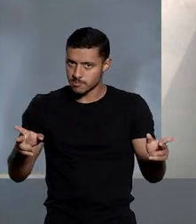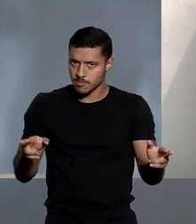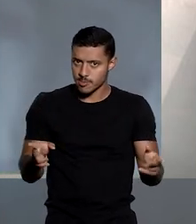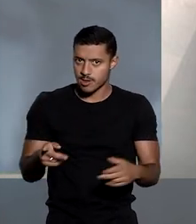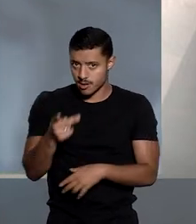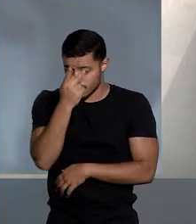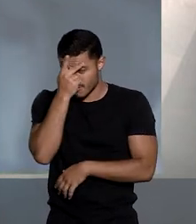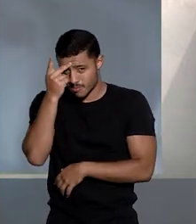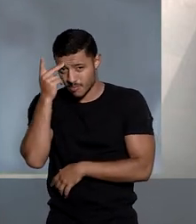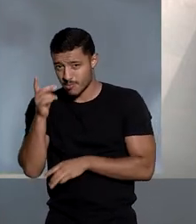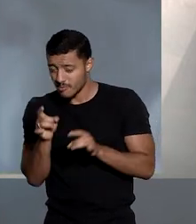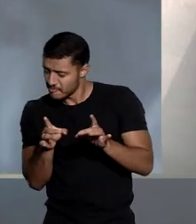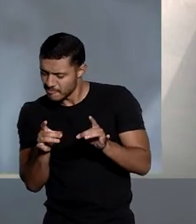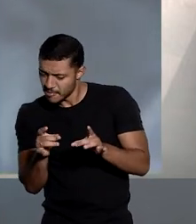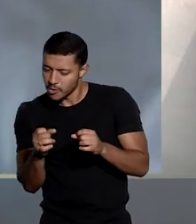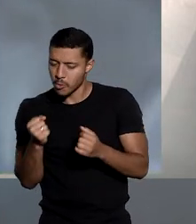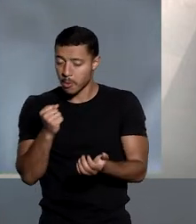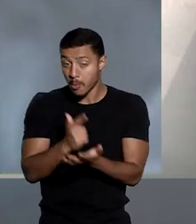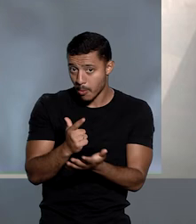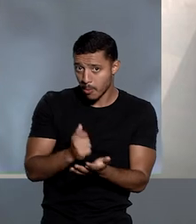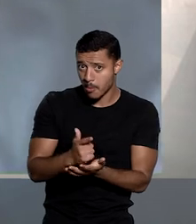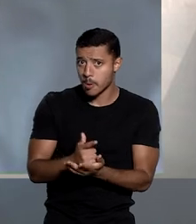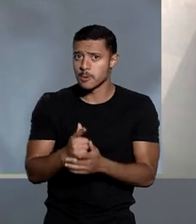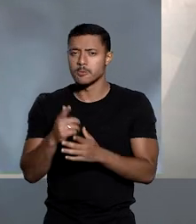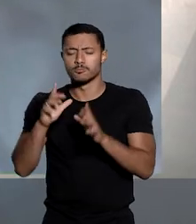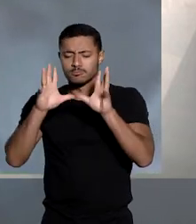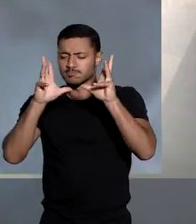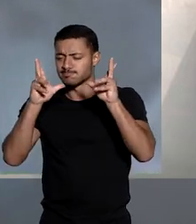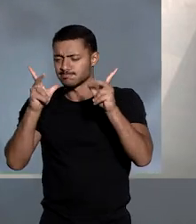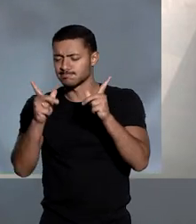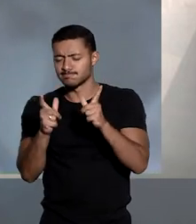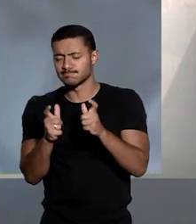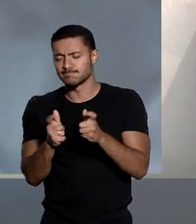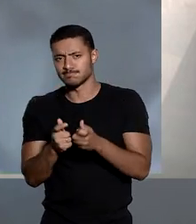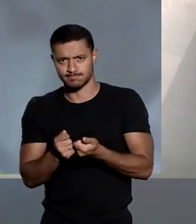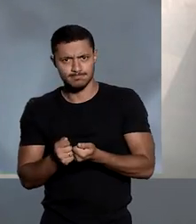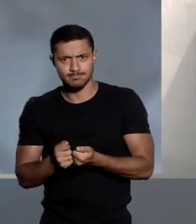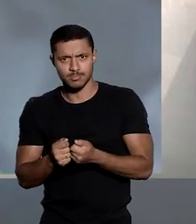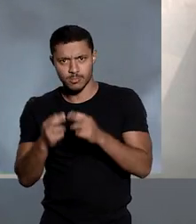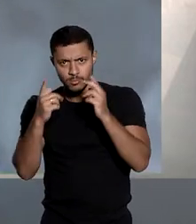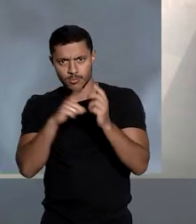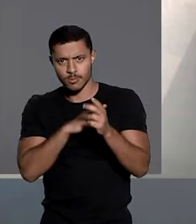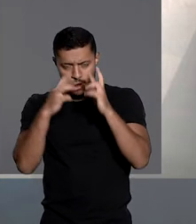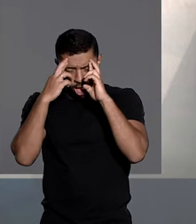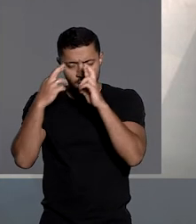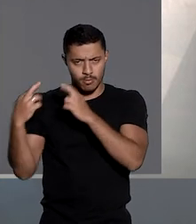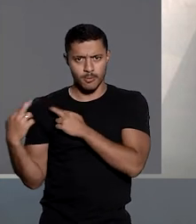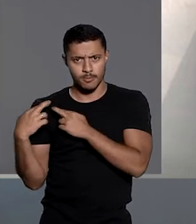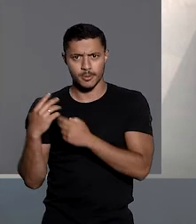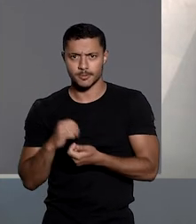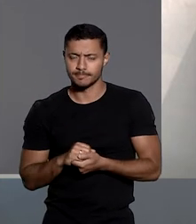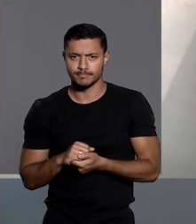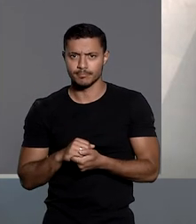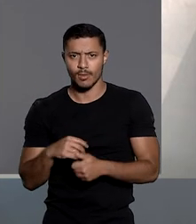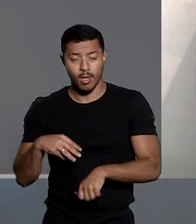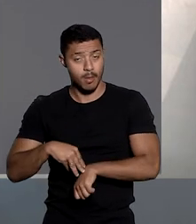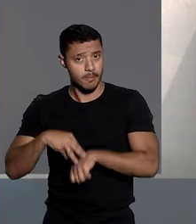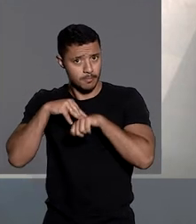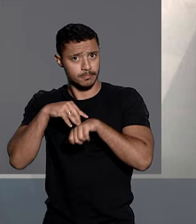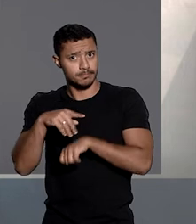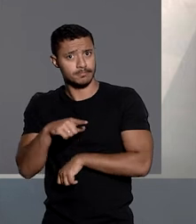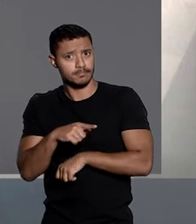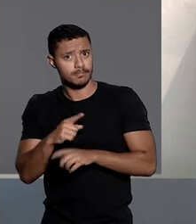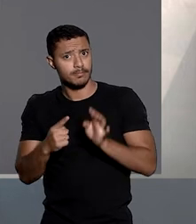fornecedores, motivo pelo qual toda a cadeia se torna solidariamente responsável. A magistrada apontou que a